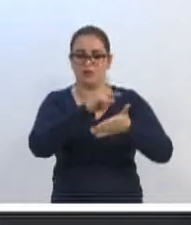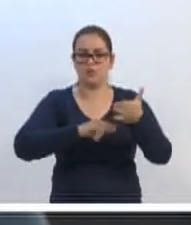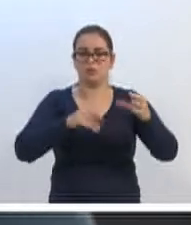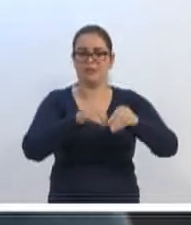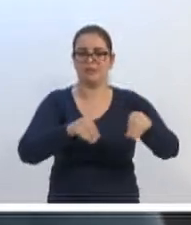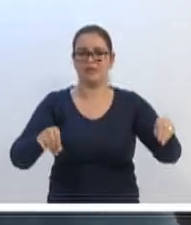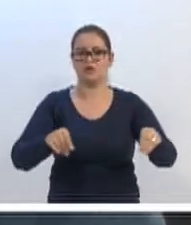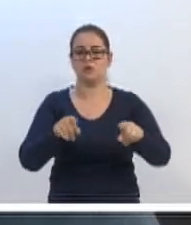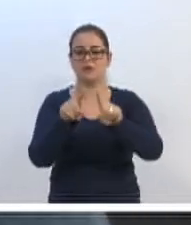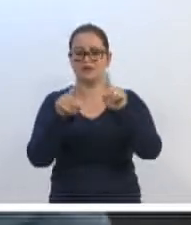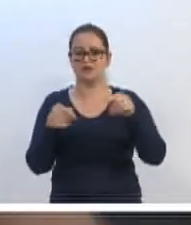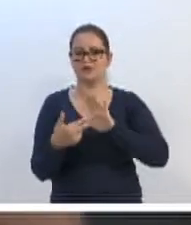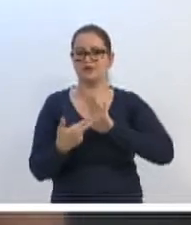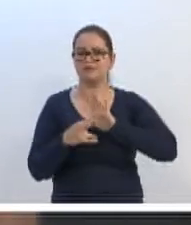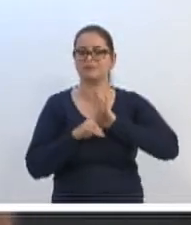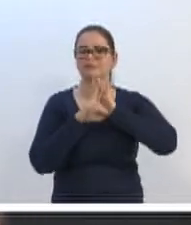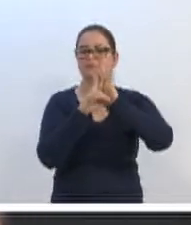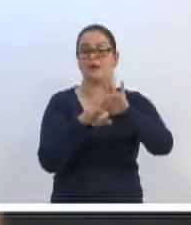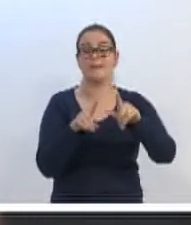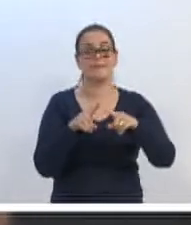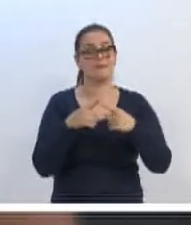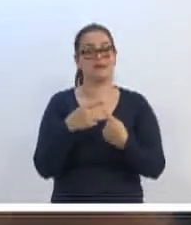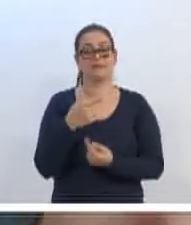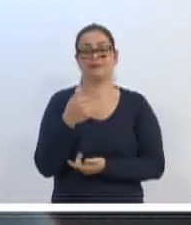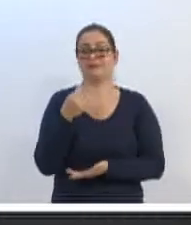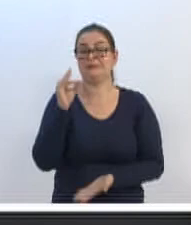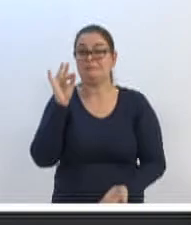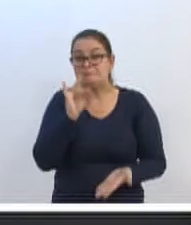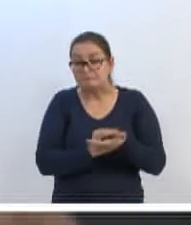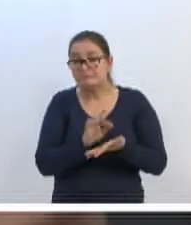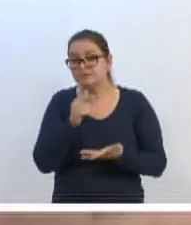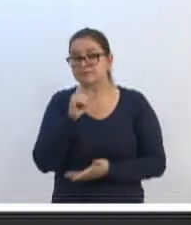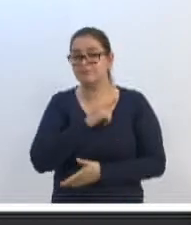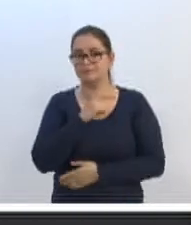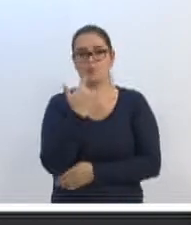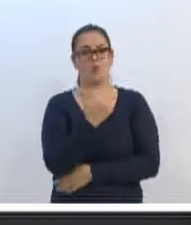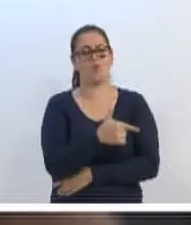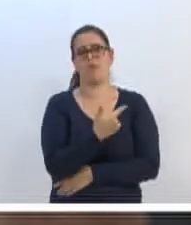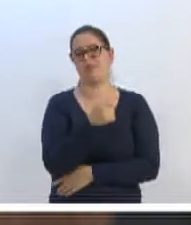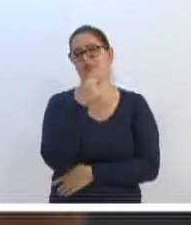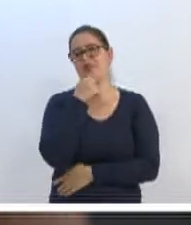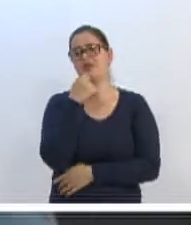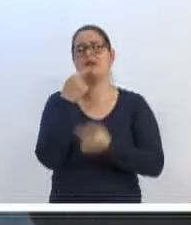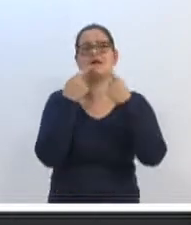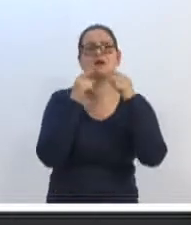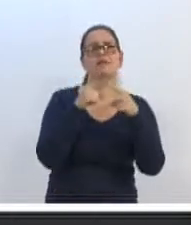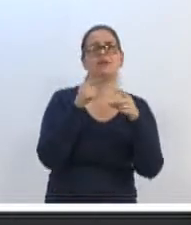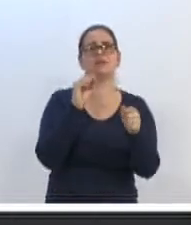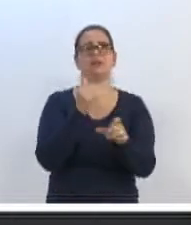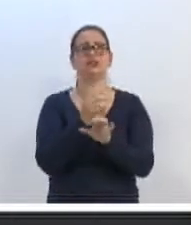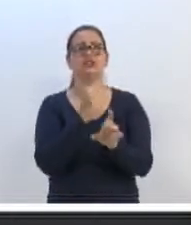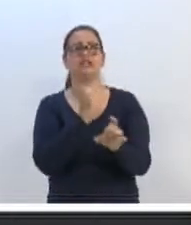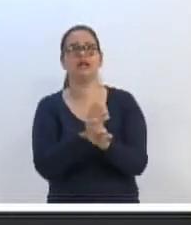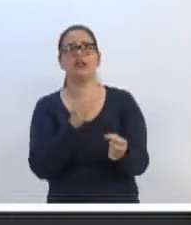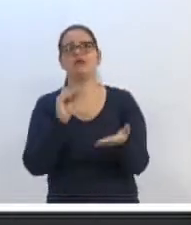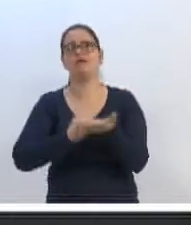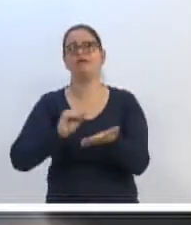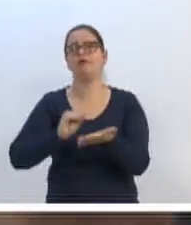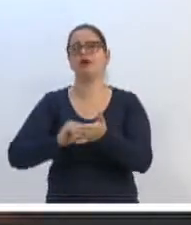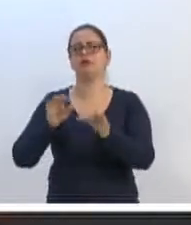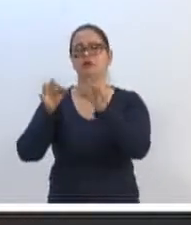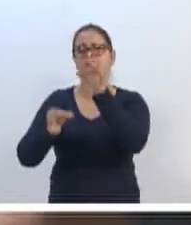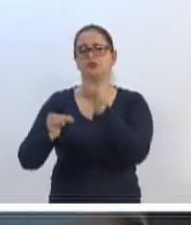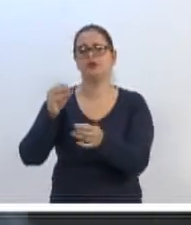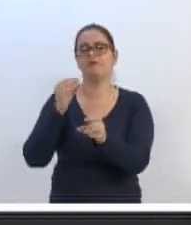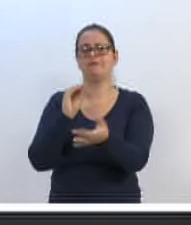representando, mas, infelizmente, nada de concreto. Em toda a vida, é reclamação, que agora, uma hora falta engenheiro, outra hora falta jurídico,